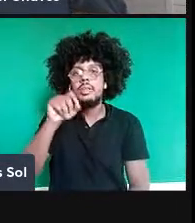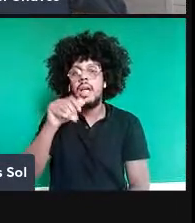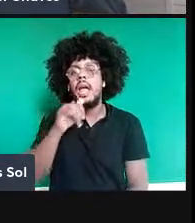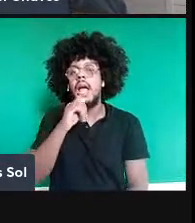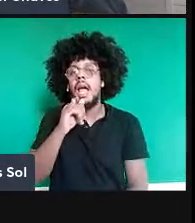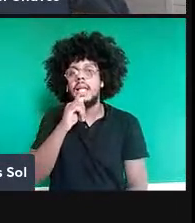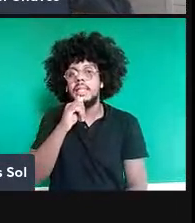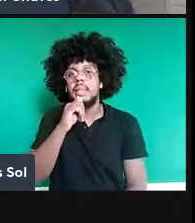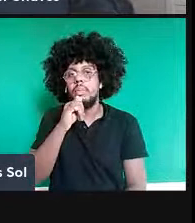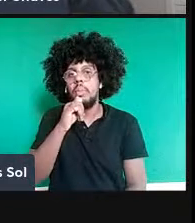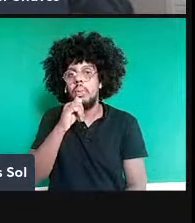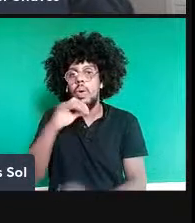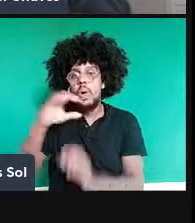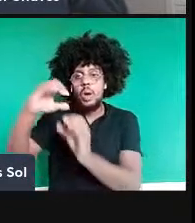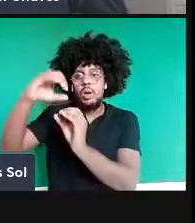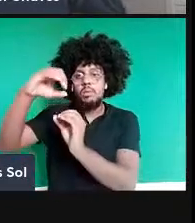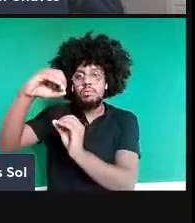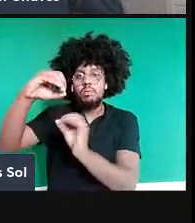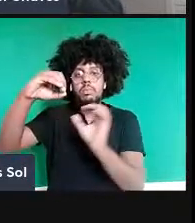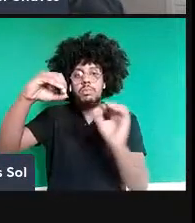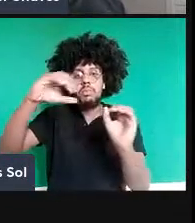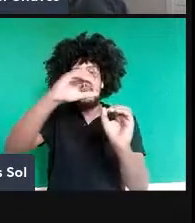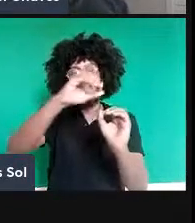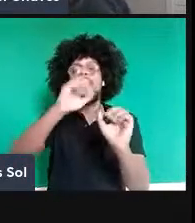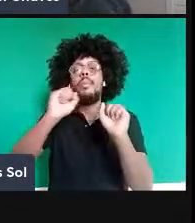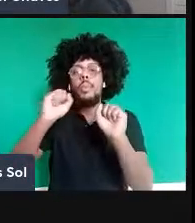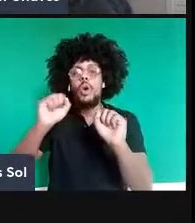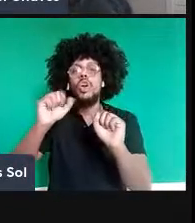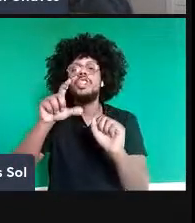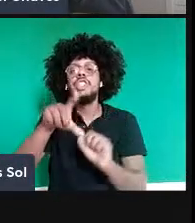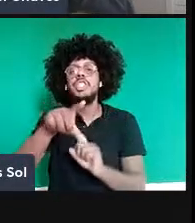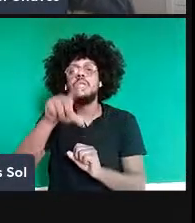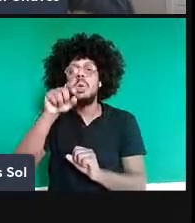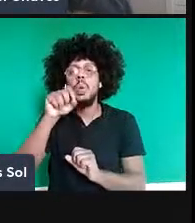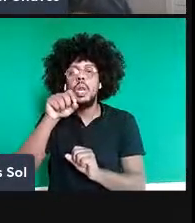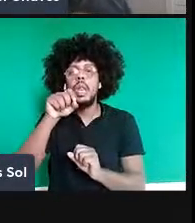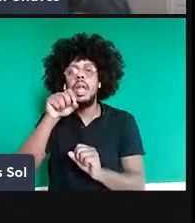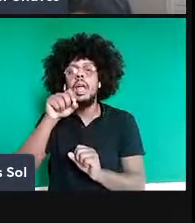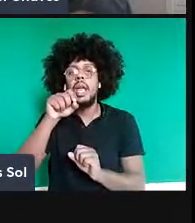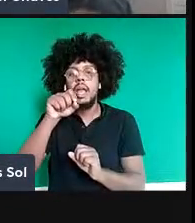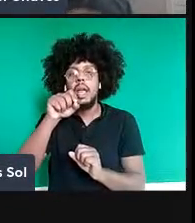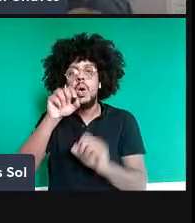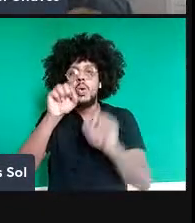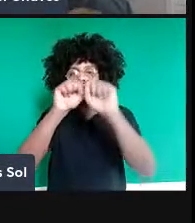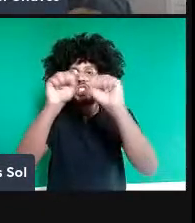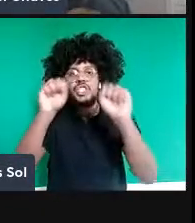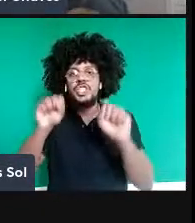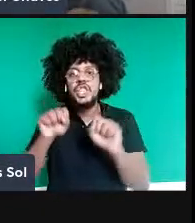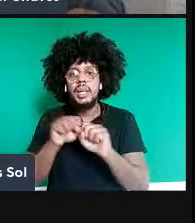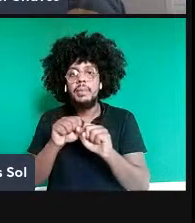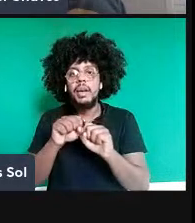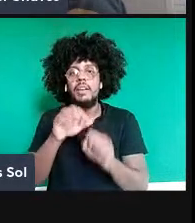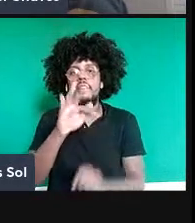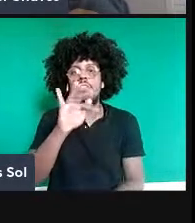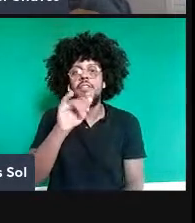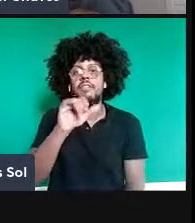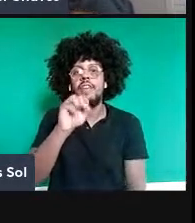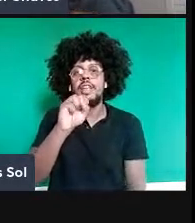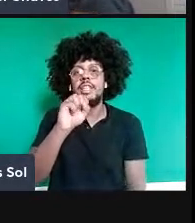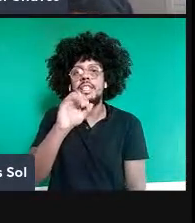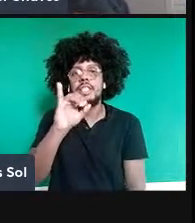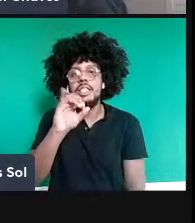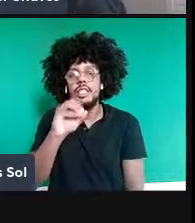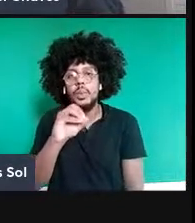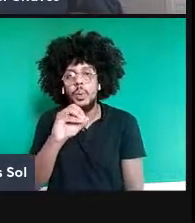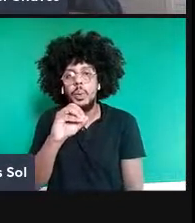escolher qual propriedade do sistema físico eles querem medir, de maneira independente entre si e independentemente de como o sistema